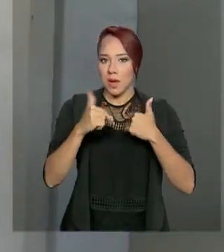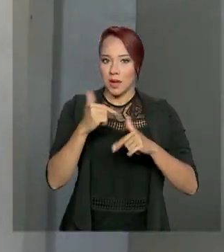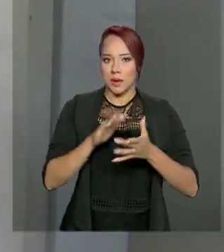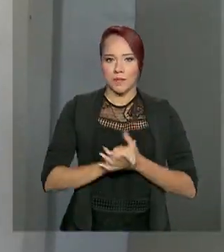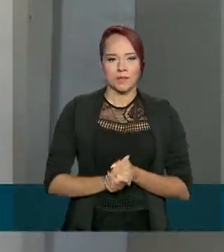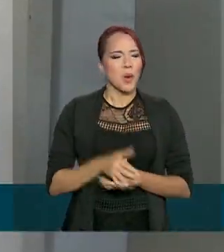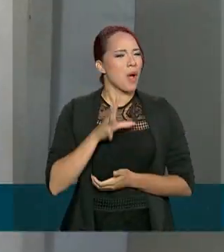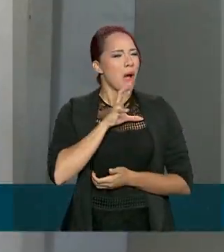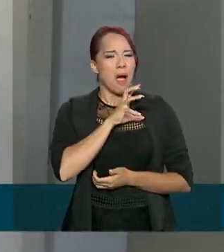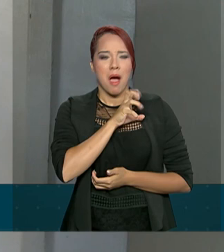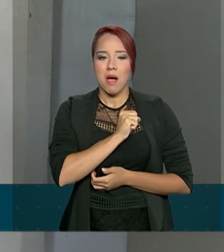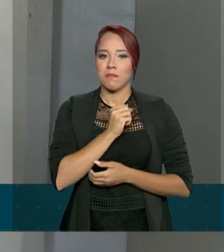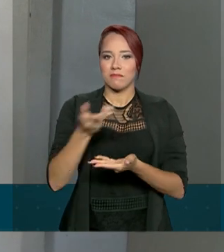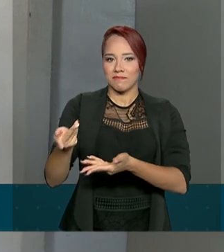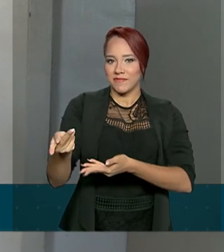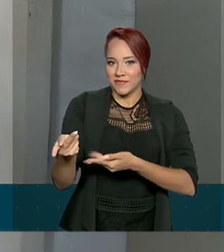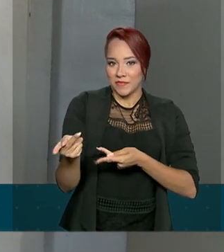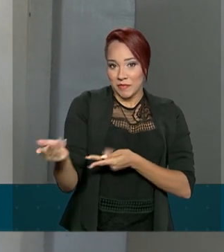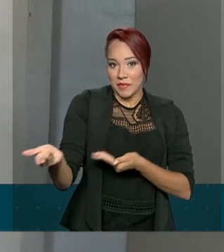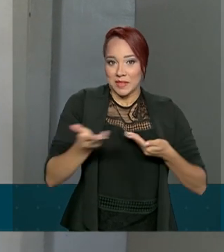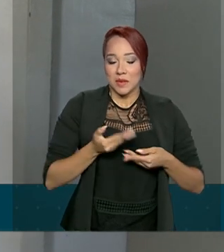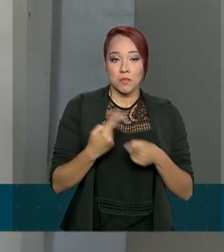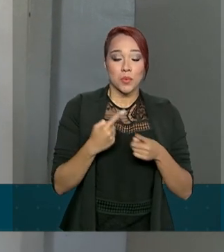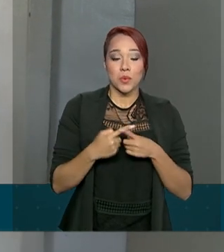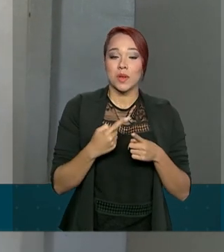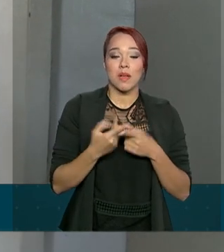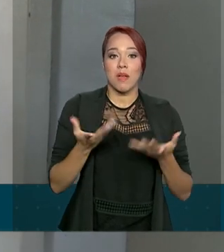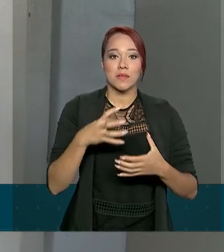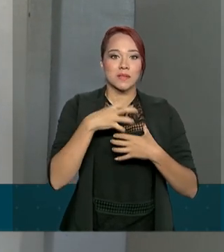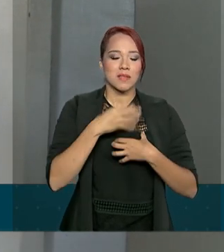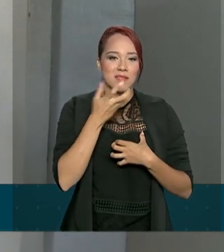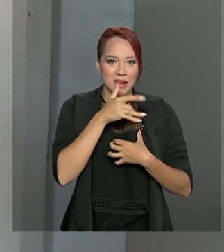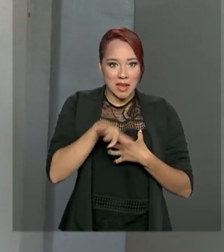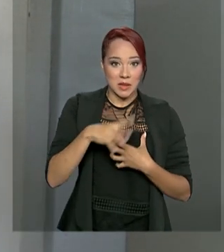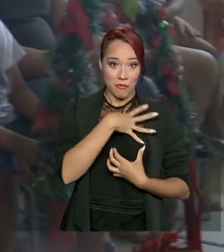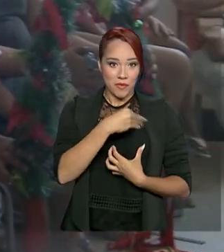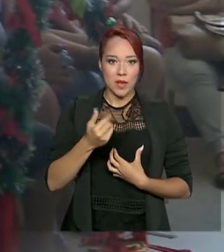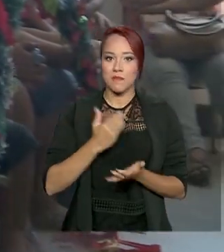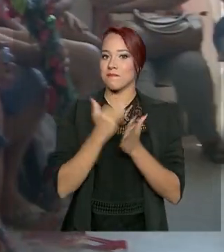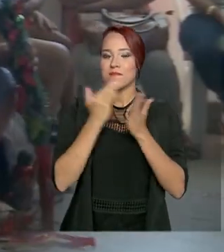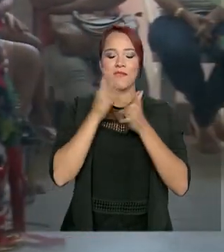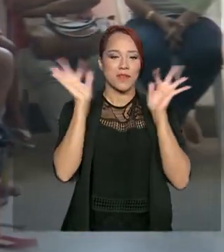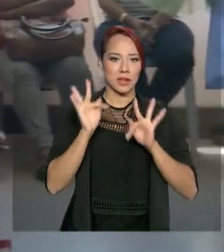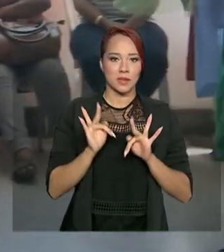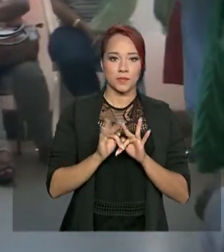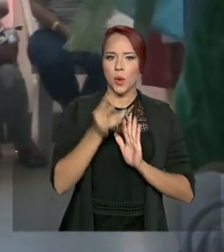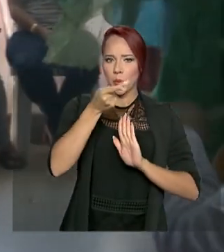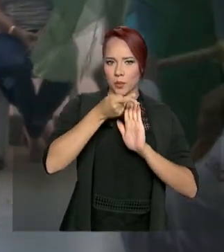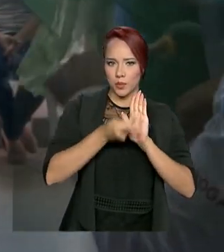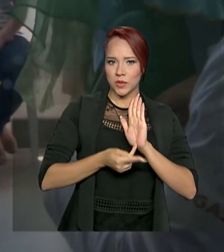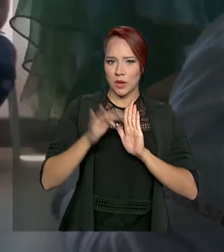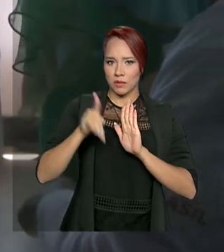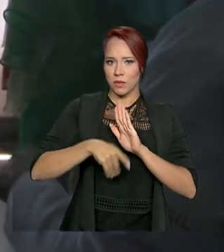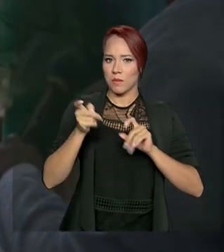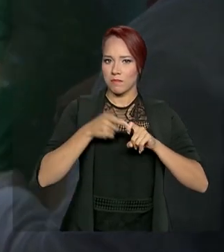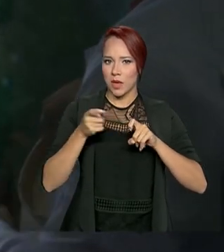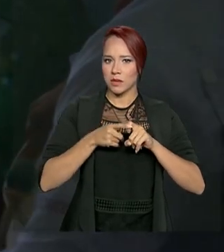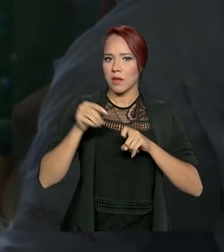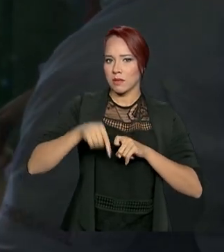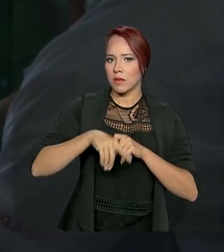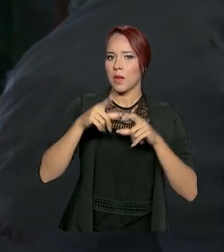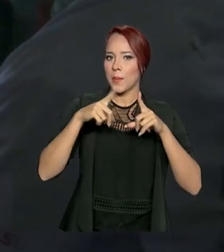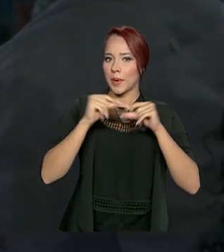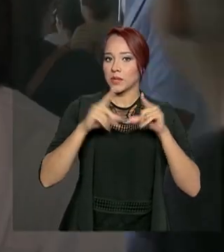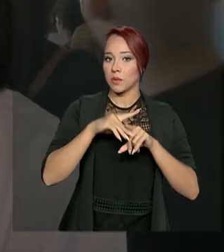Eu amo as visitas deles, porque faz com que meu menino fique mais feliz. O projeto dos Doutores da Alegria surgiu no Brasil em